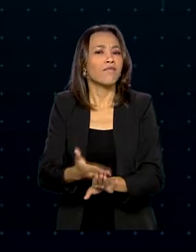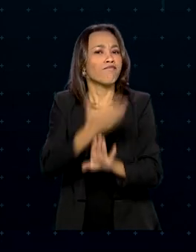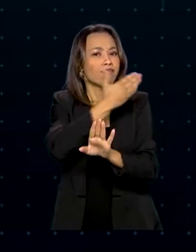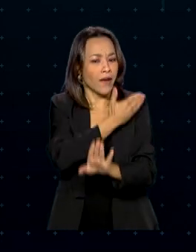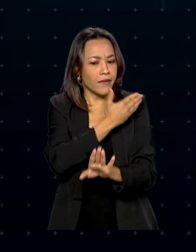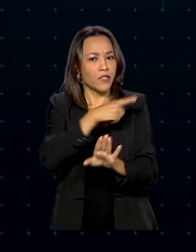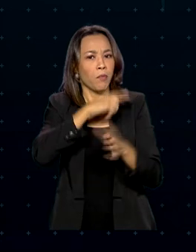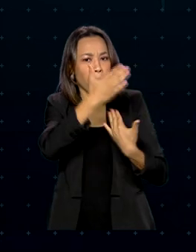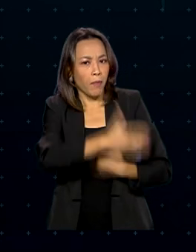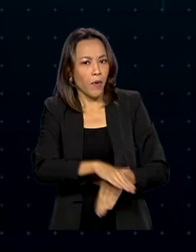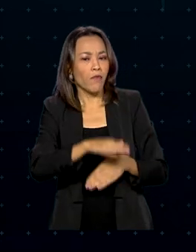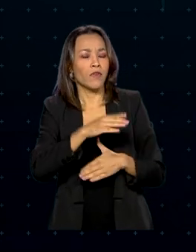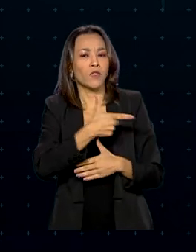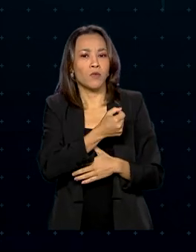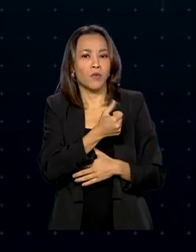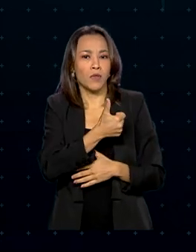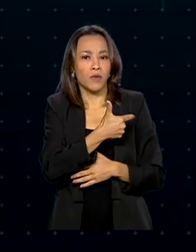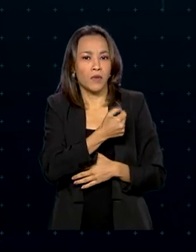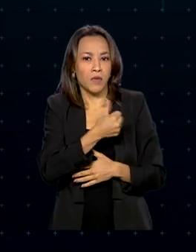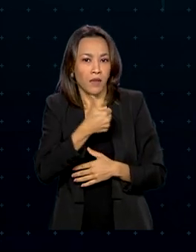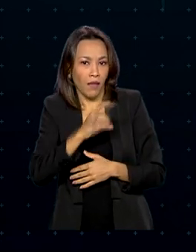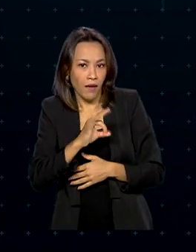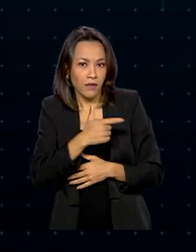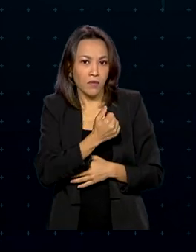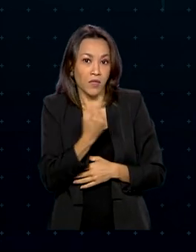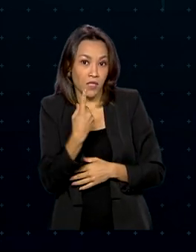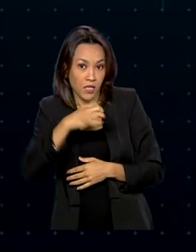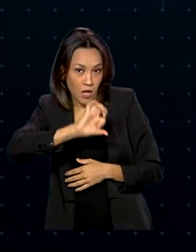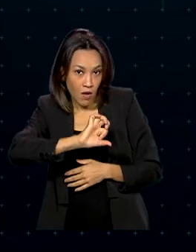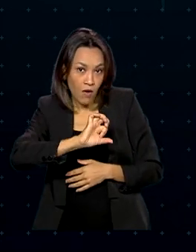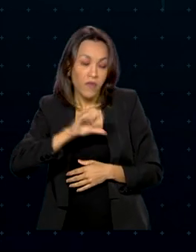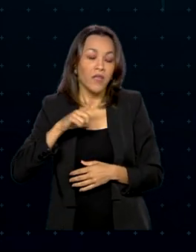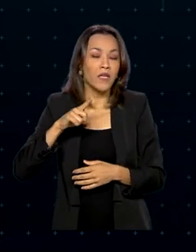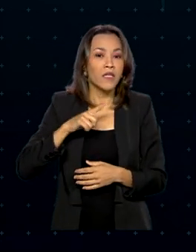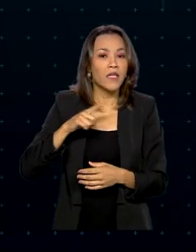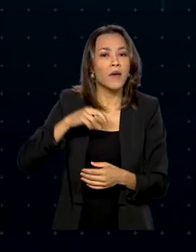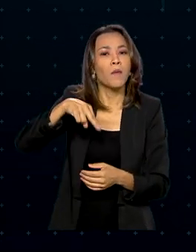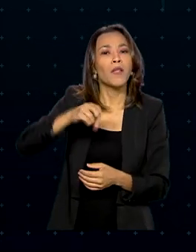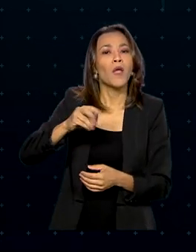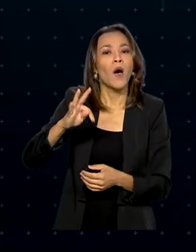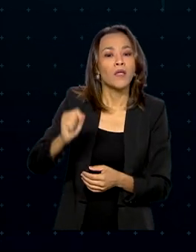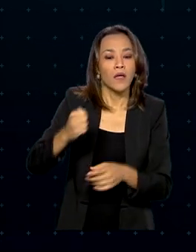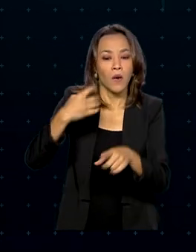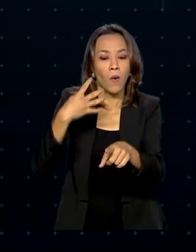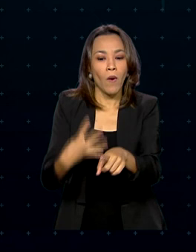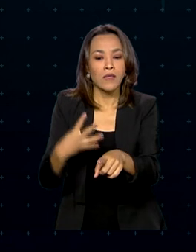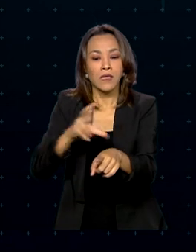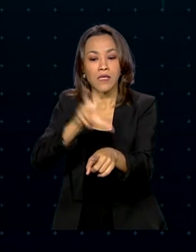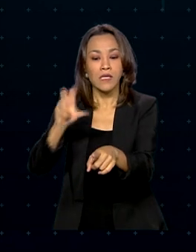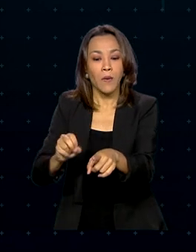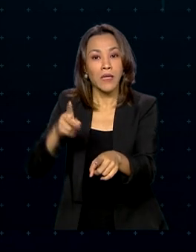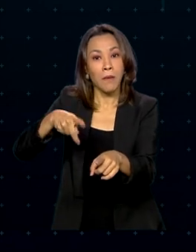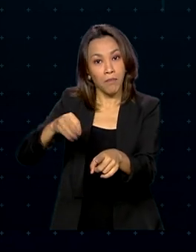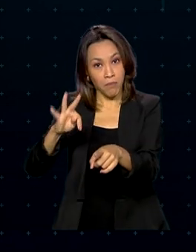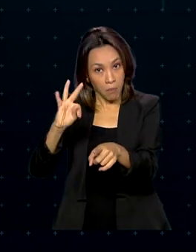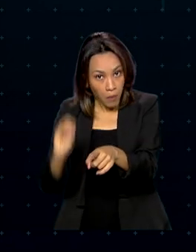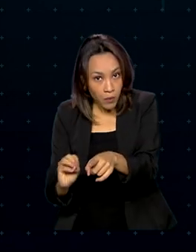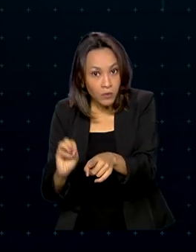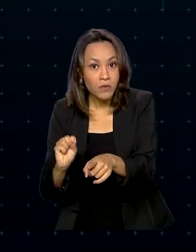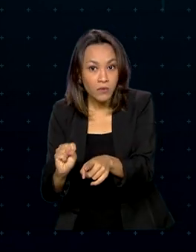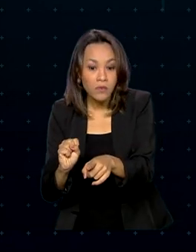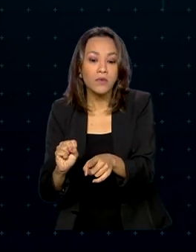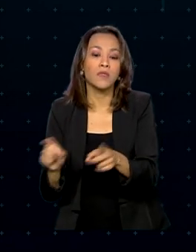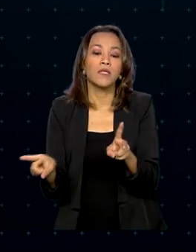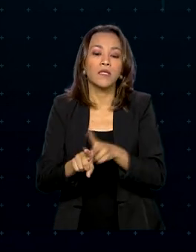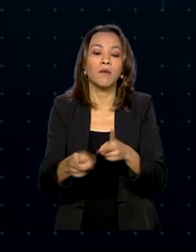Enem entre 2010 e 2019 e tirado no mínimo 450 pontos na média das provas